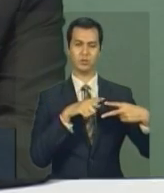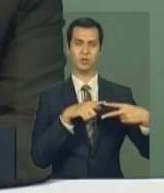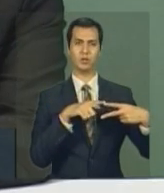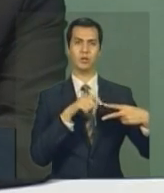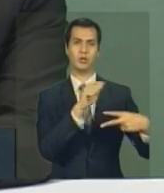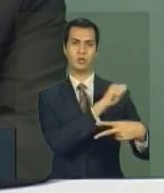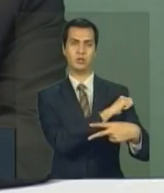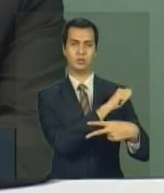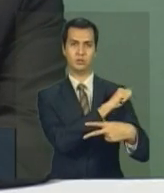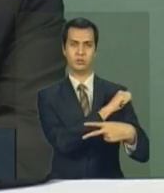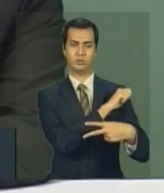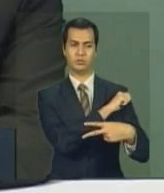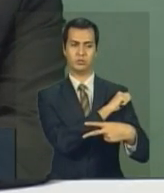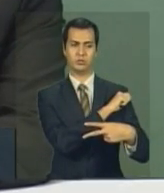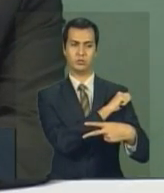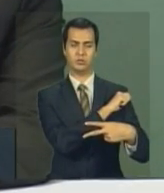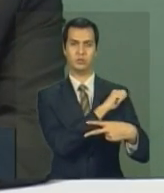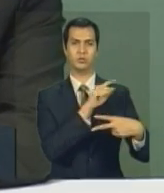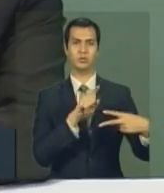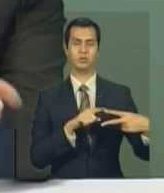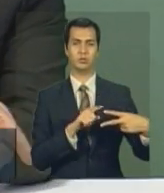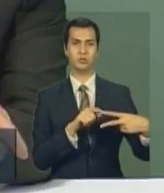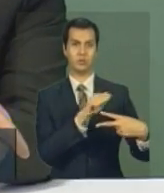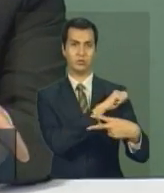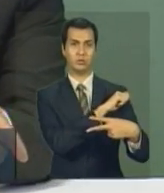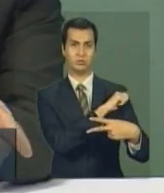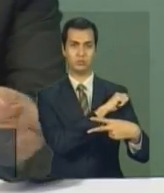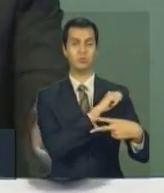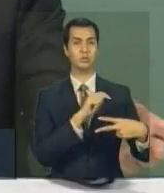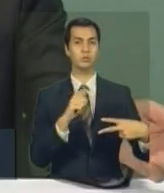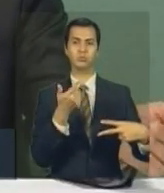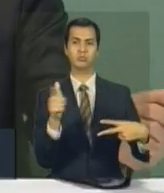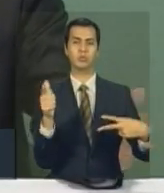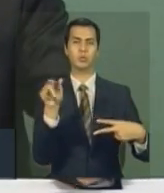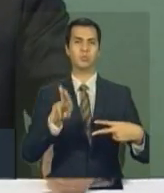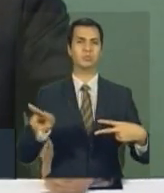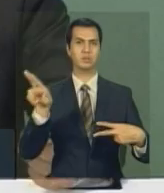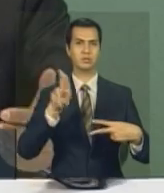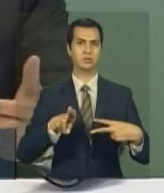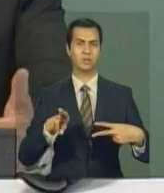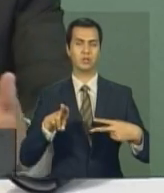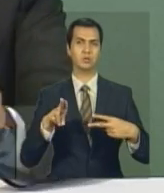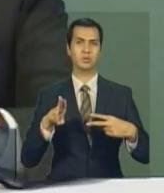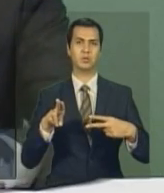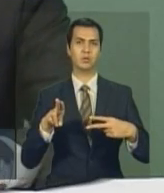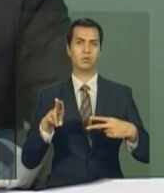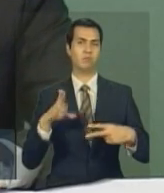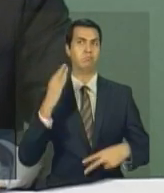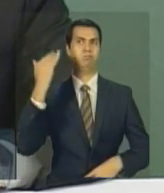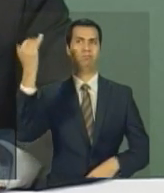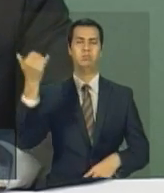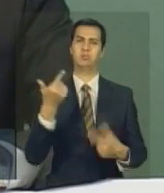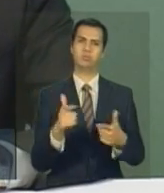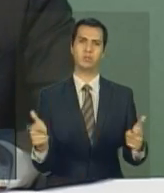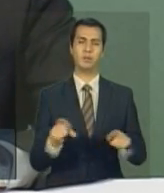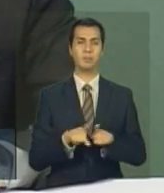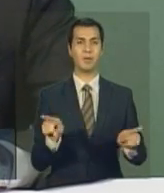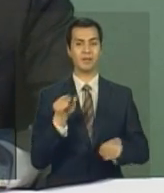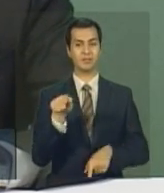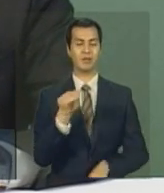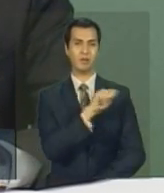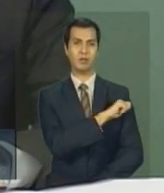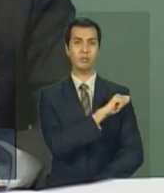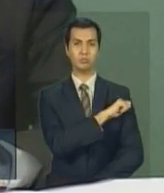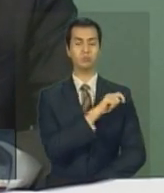é uma instituição altamente qualificada, mas ele, aluno, como o ministro mencionou, tem todos os pré-requisitos. Você